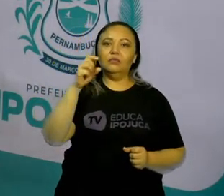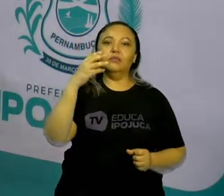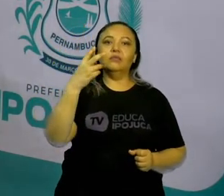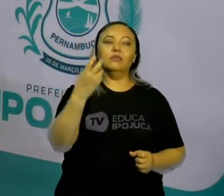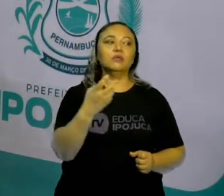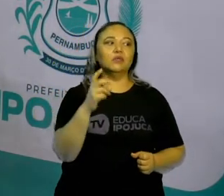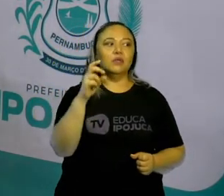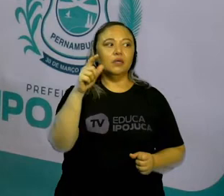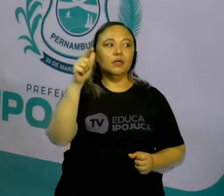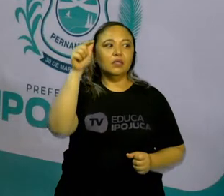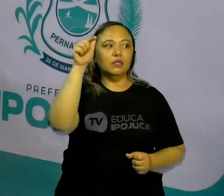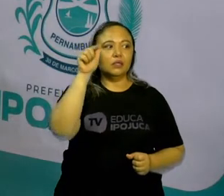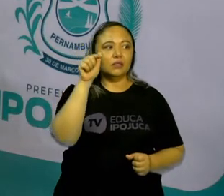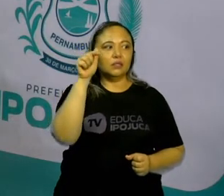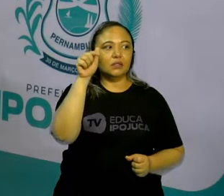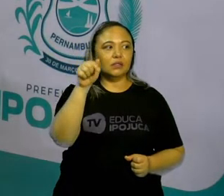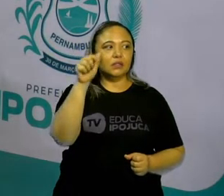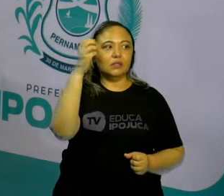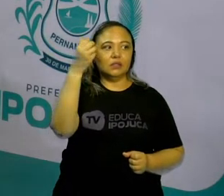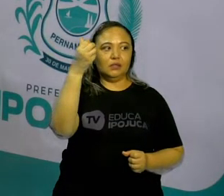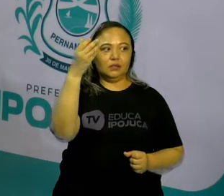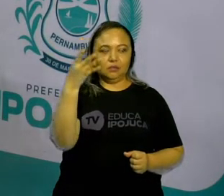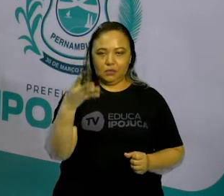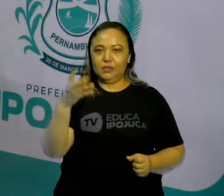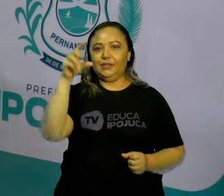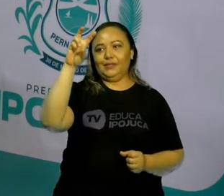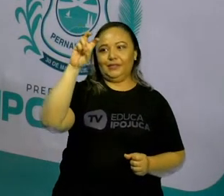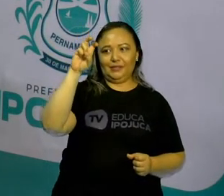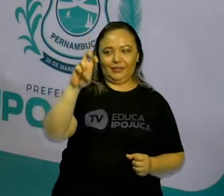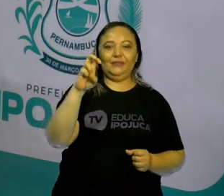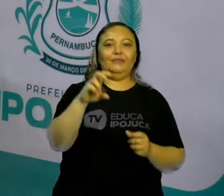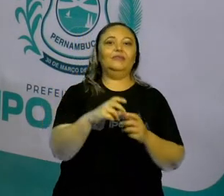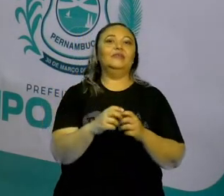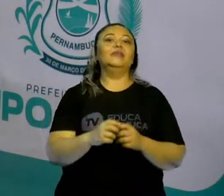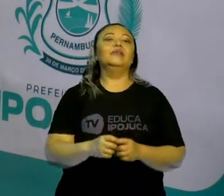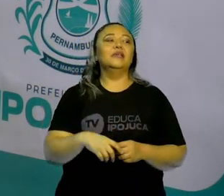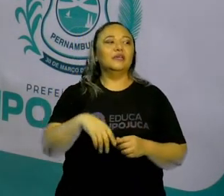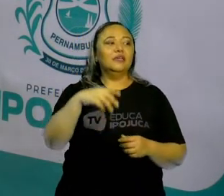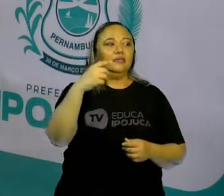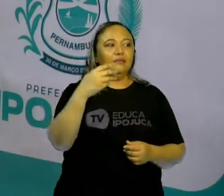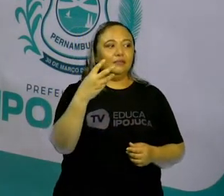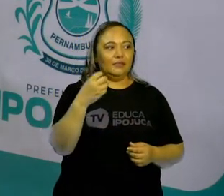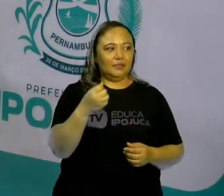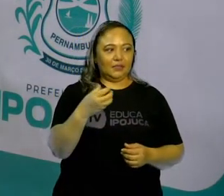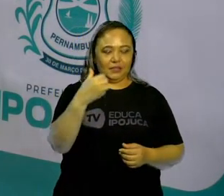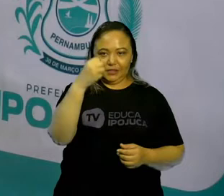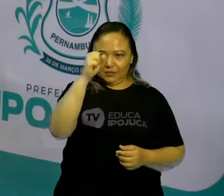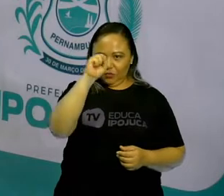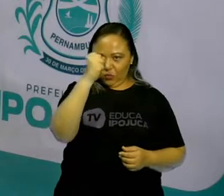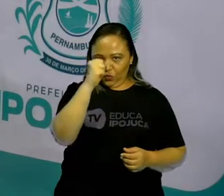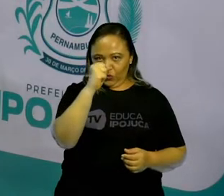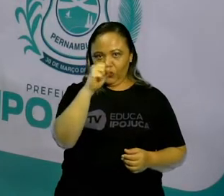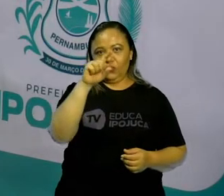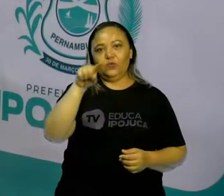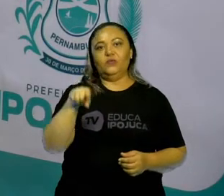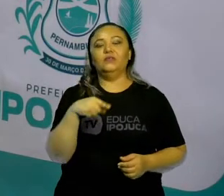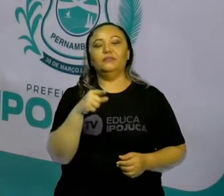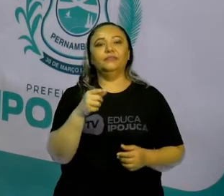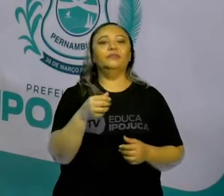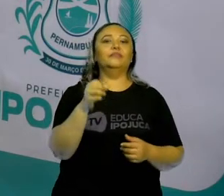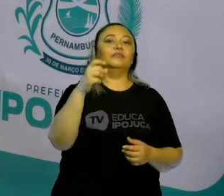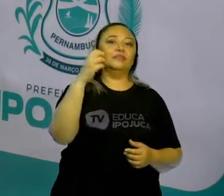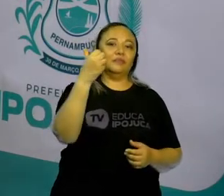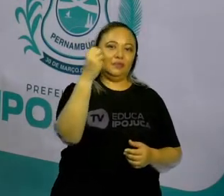kg de manga, mais 1.908 kg de kaki, mais 3.460 kg de carambola,